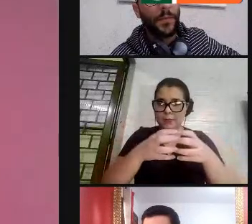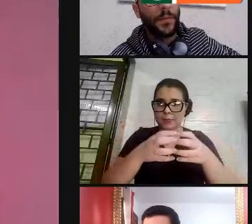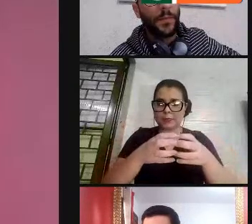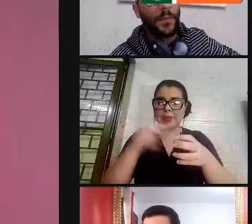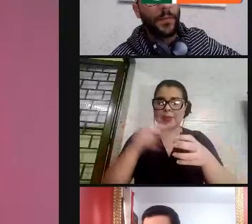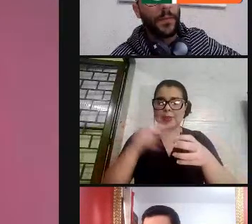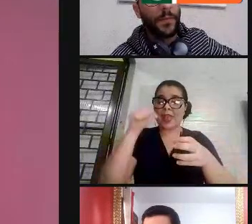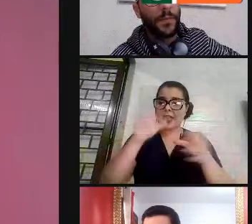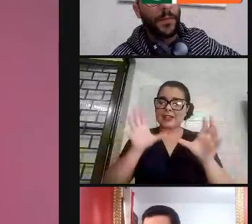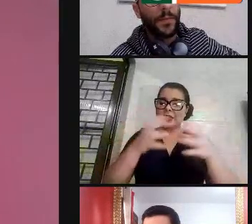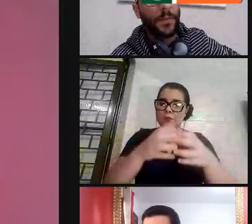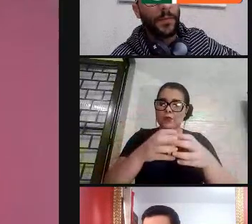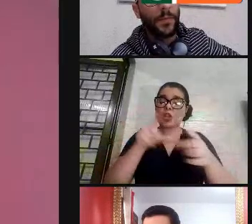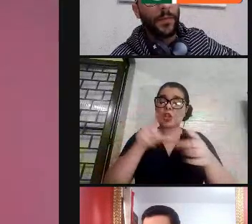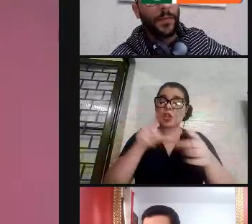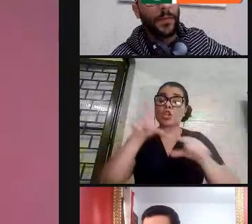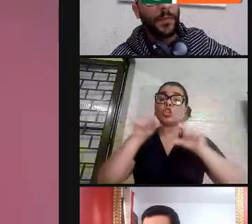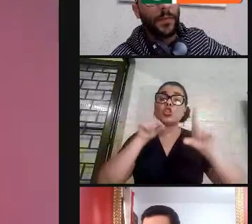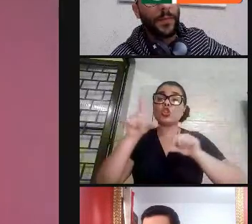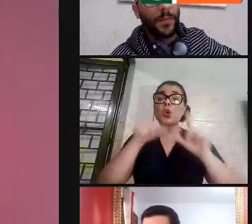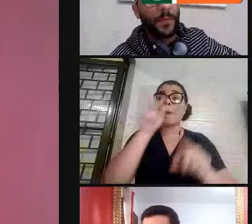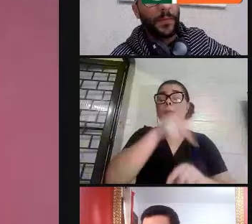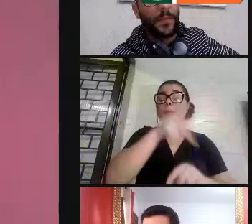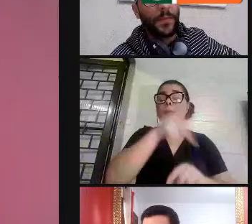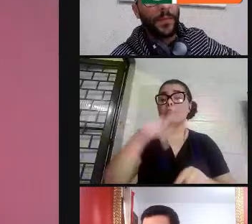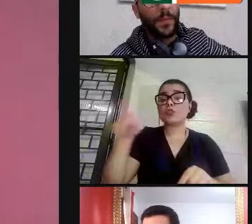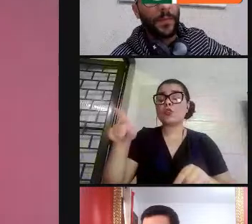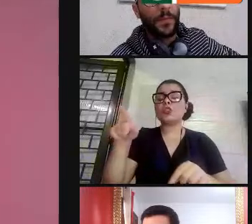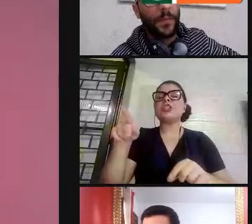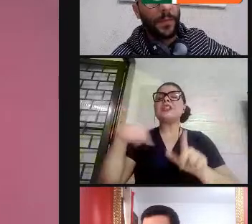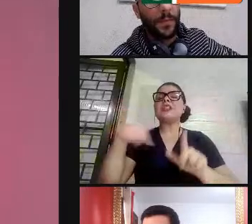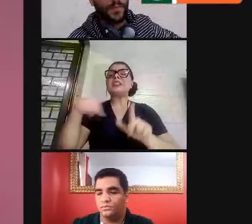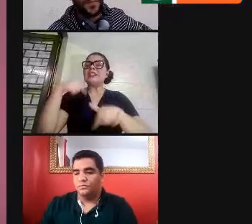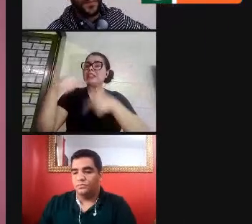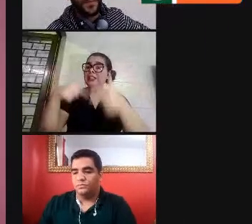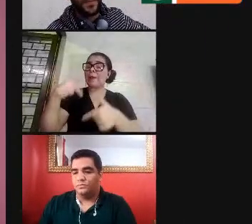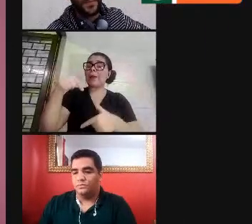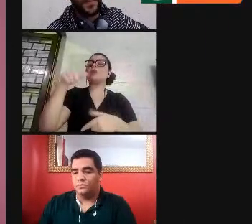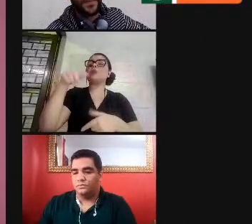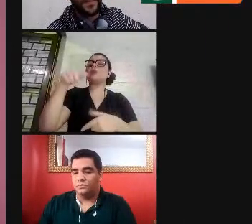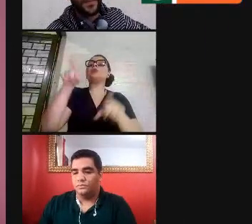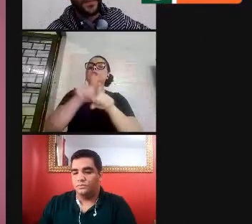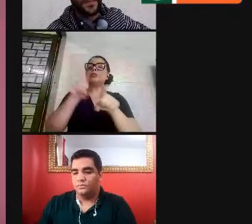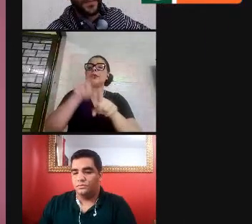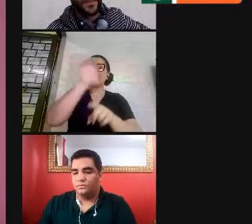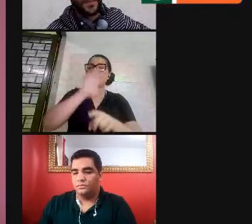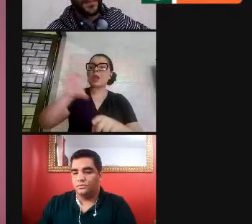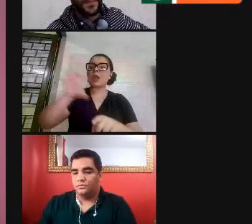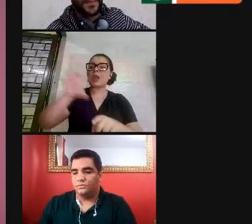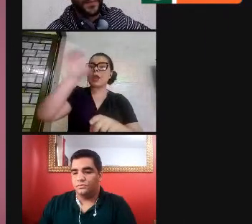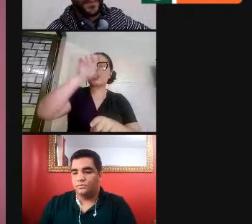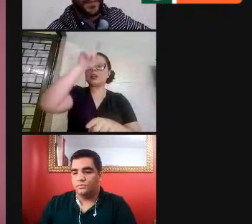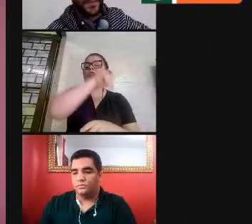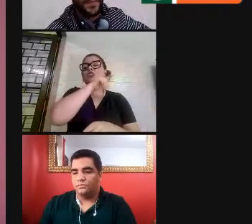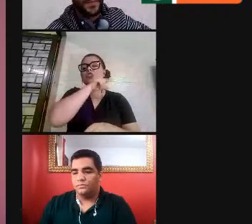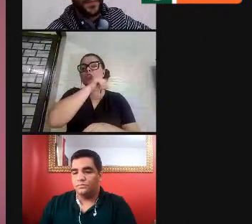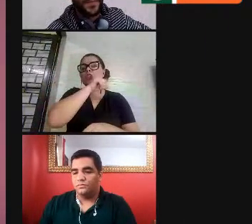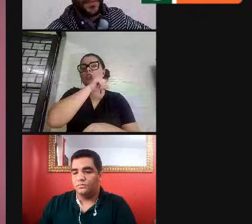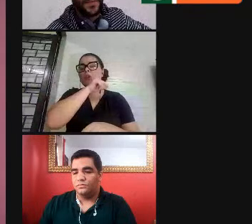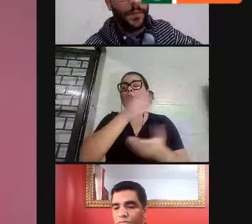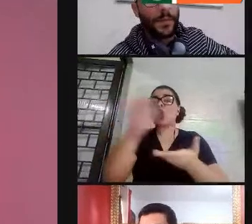essa equipe escolheu professores da rede, professores próximos, convidou esses professores para